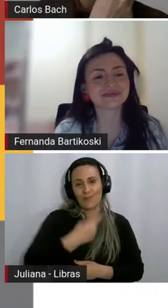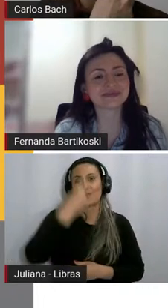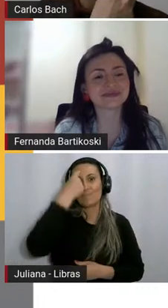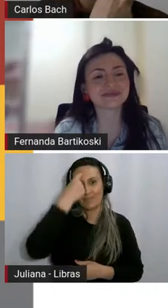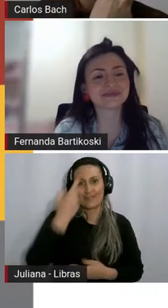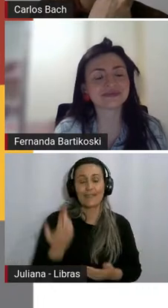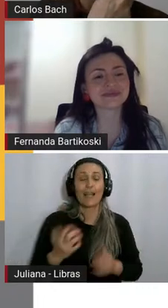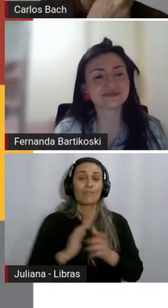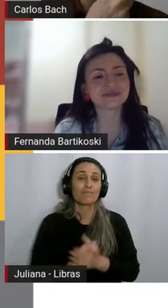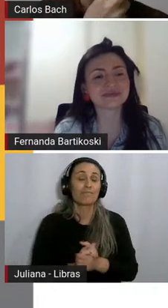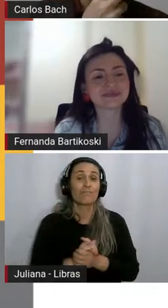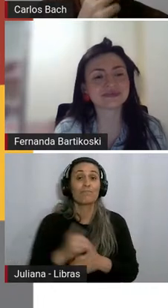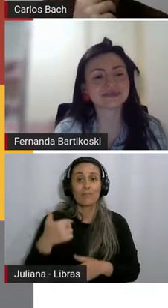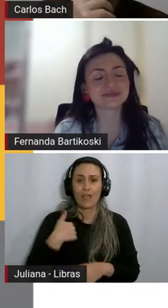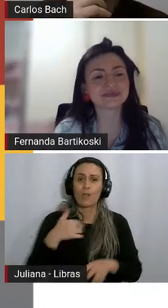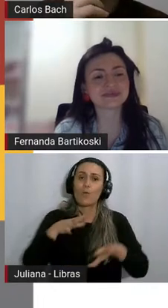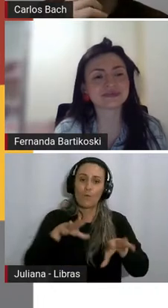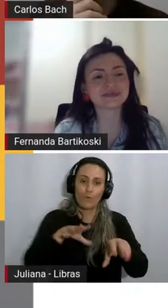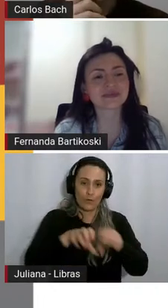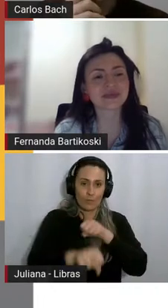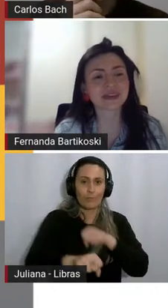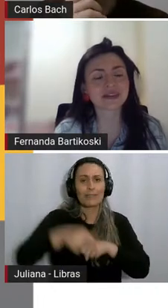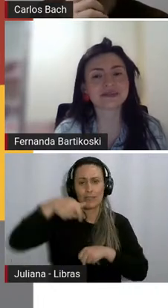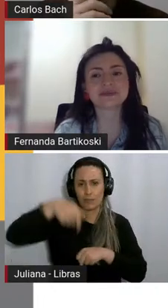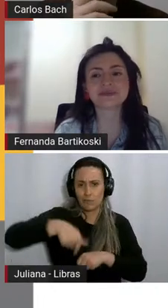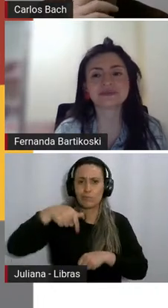Hamburgo, que eu trabalho com núcleo de formação,